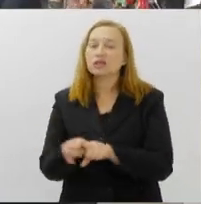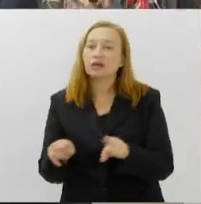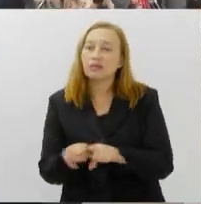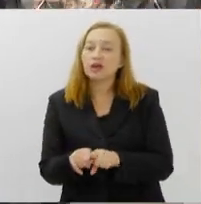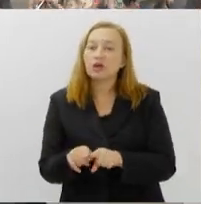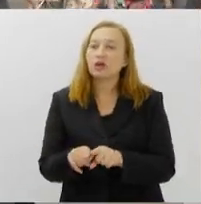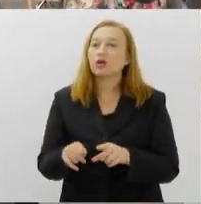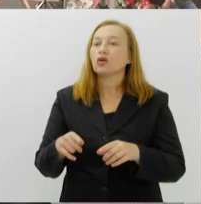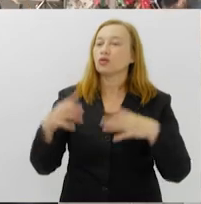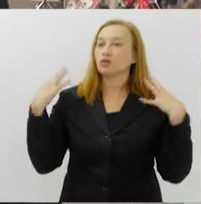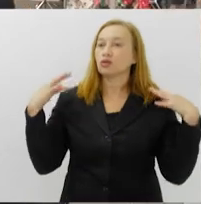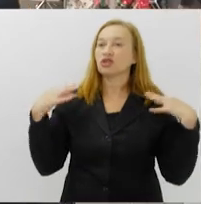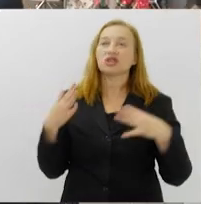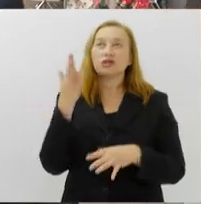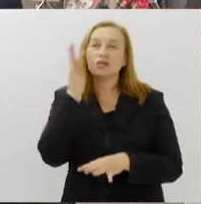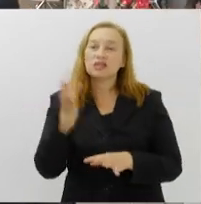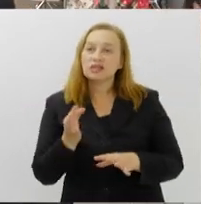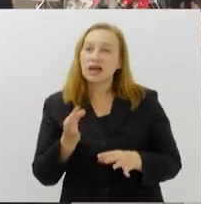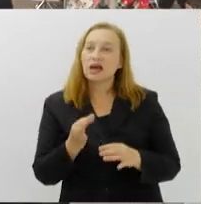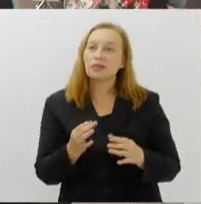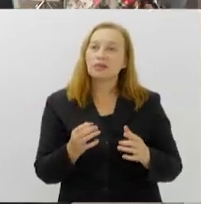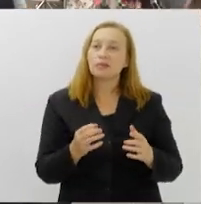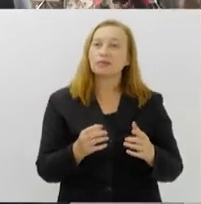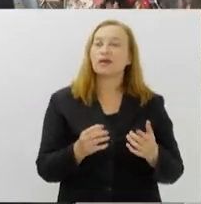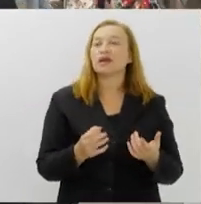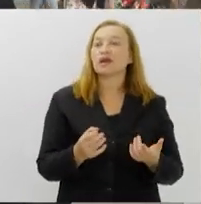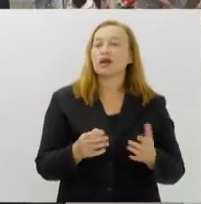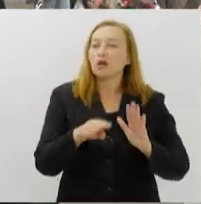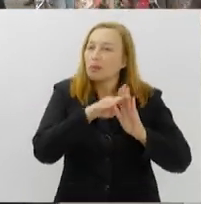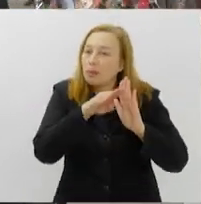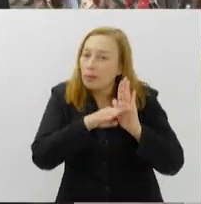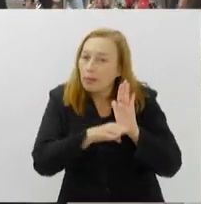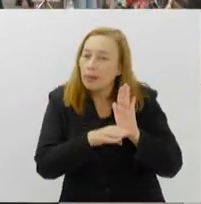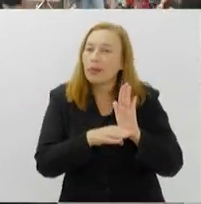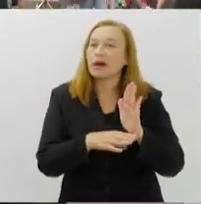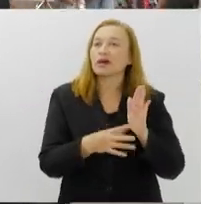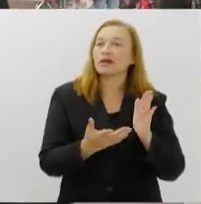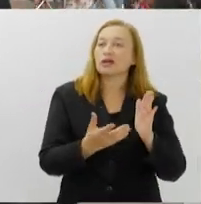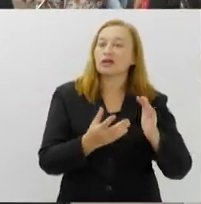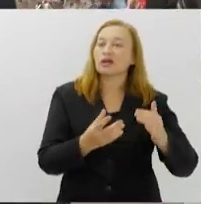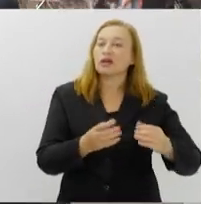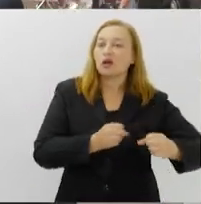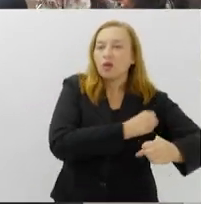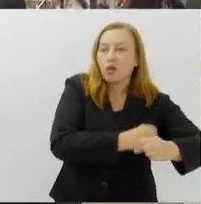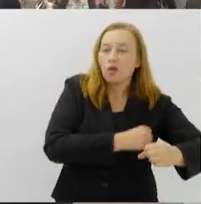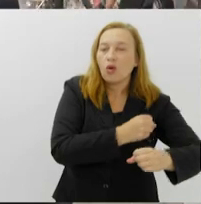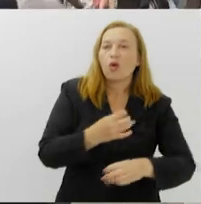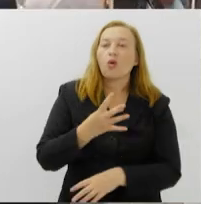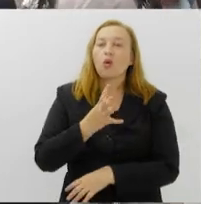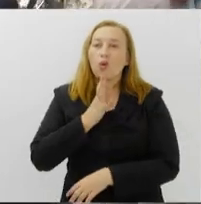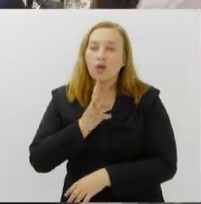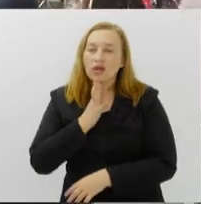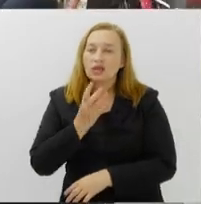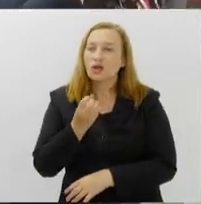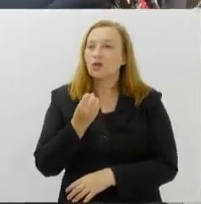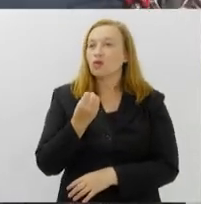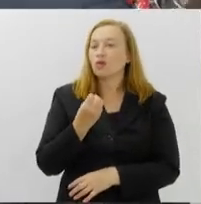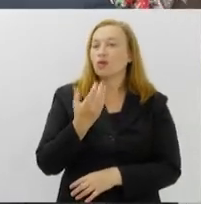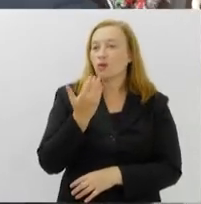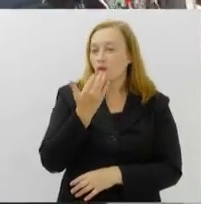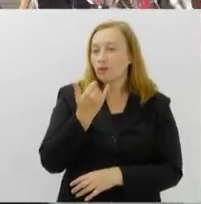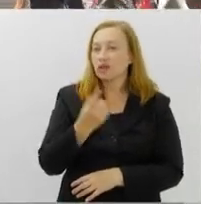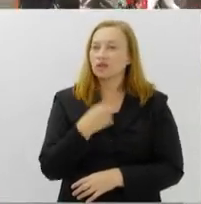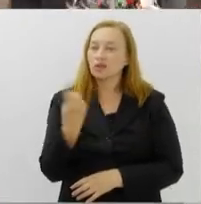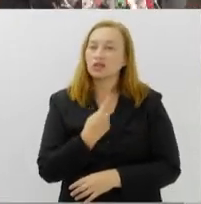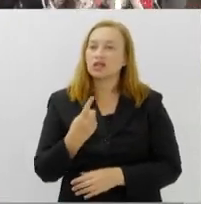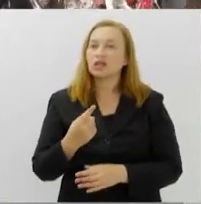sabe, né, tem um roteiro gastronômico em praças públicas ali para ele poder usufruir, curtir e conhecer um pouco da nossa culinária. E, Tiago, no